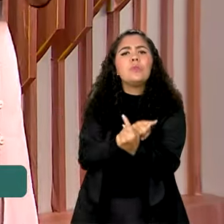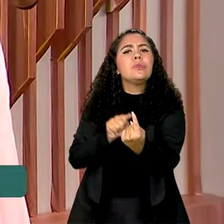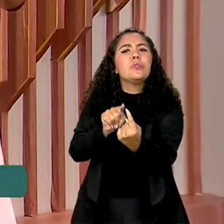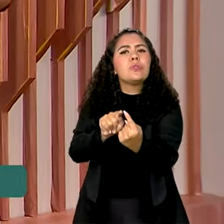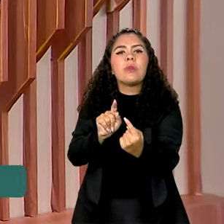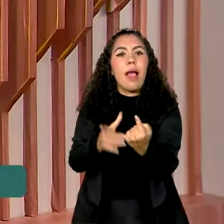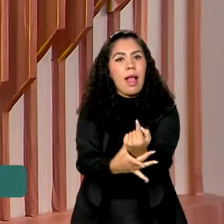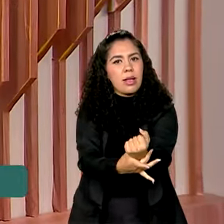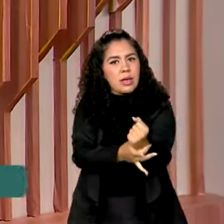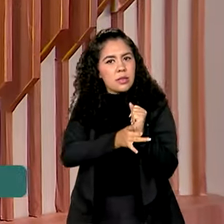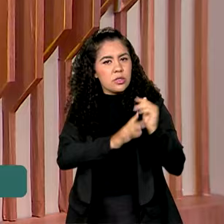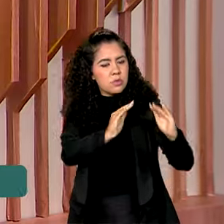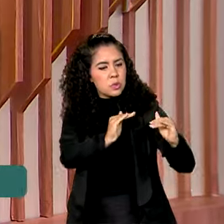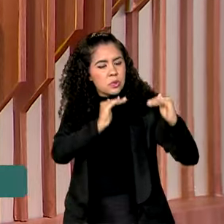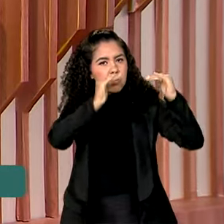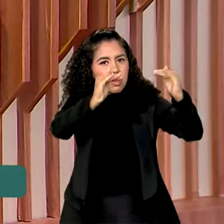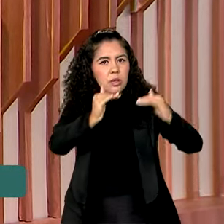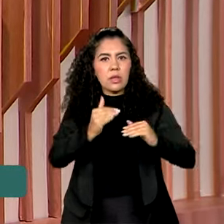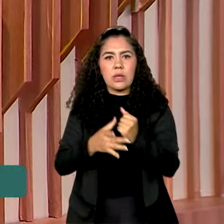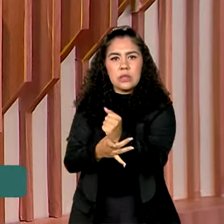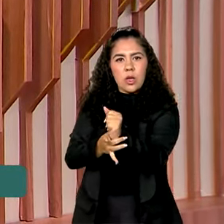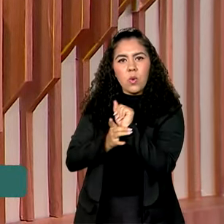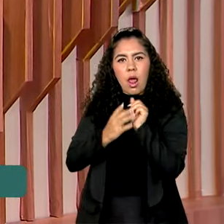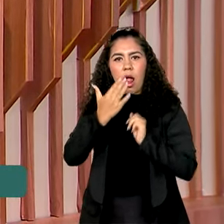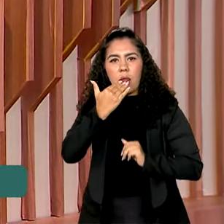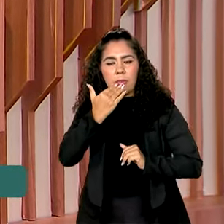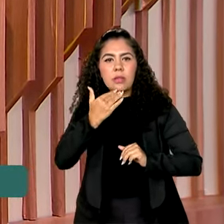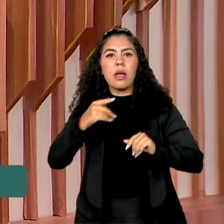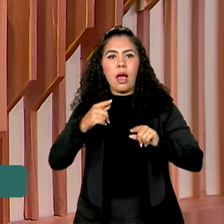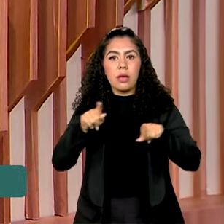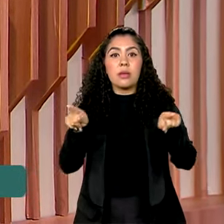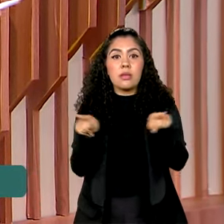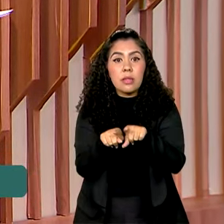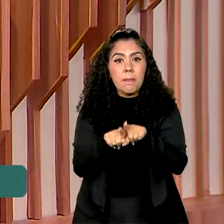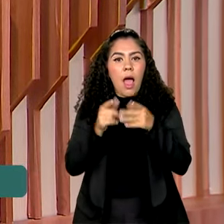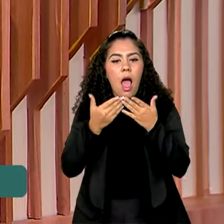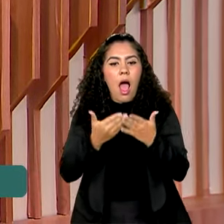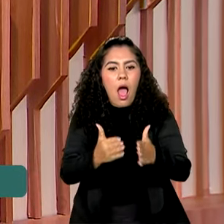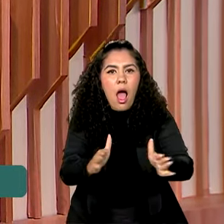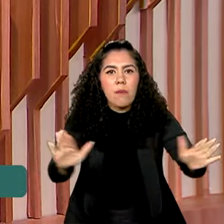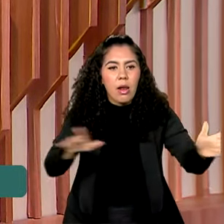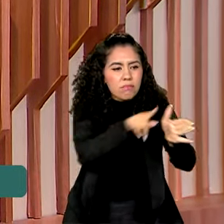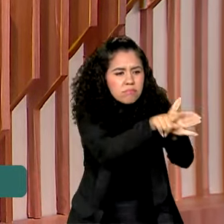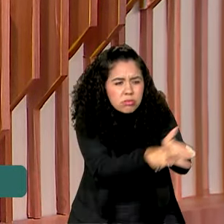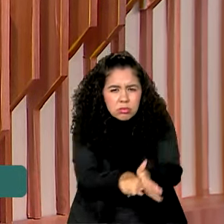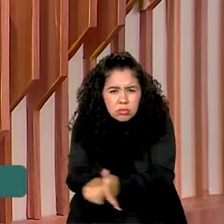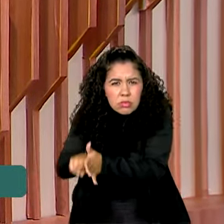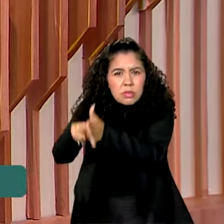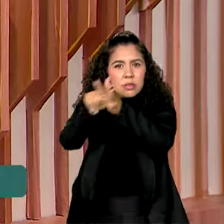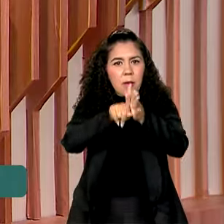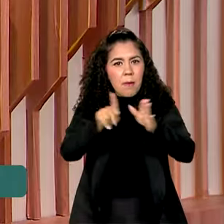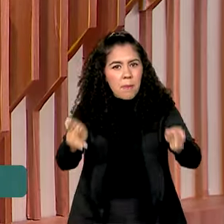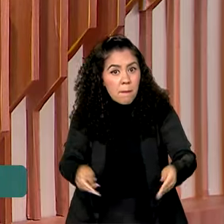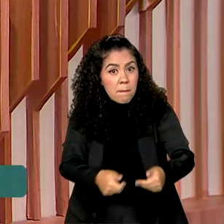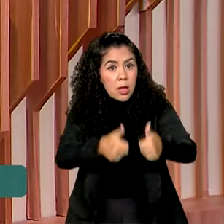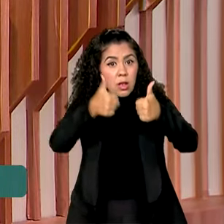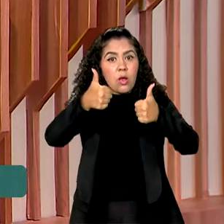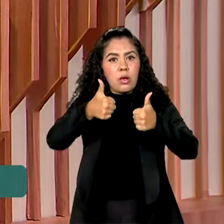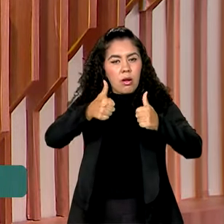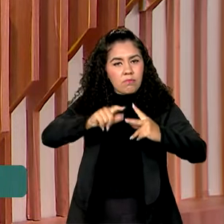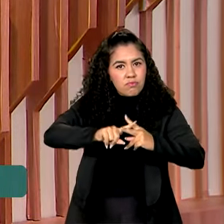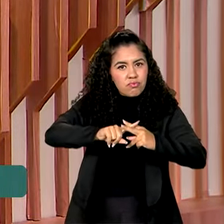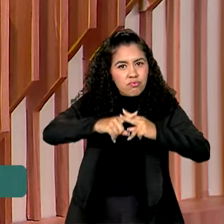garantir soberania, segurança alimentar e nutricional, além de ampliar as pesquisas sobre aperfeiçoamento genético